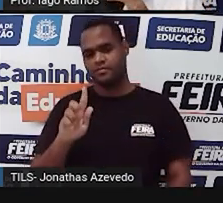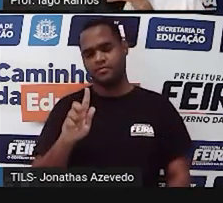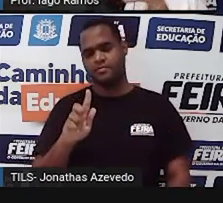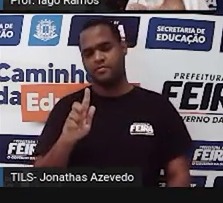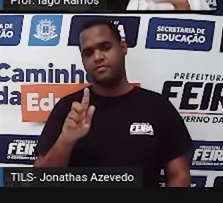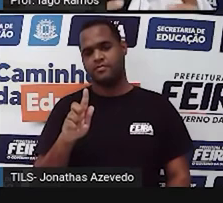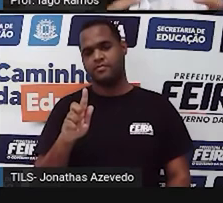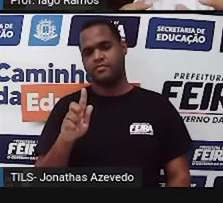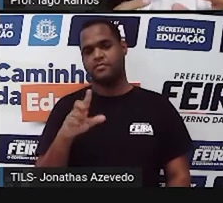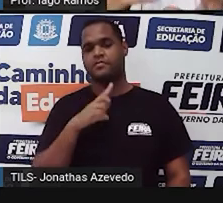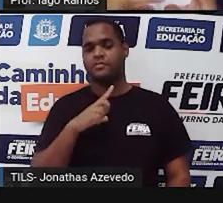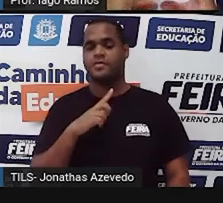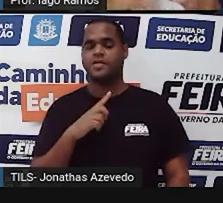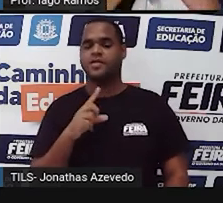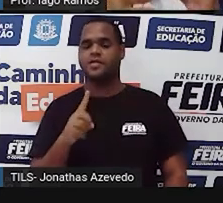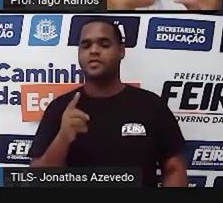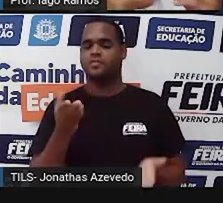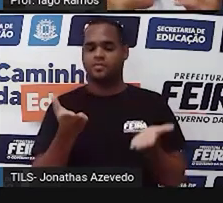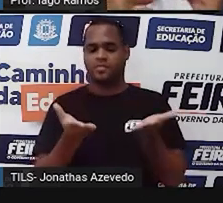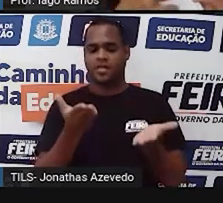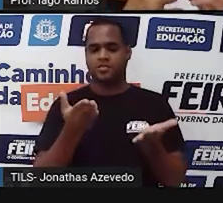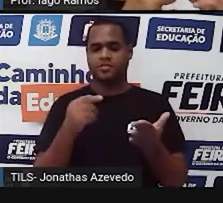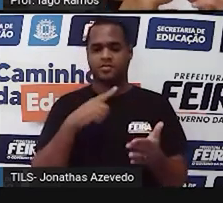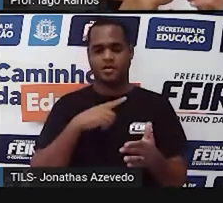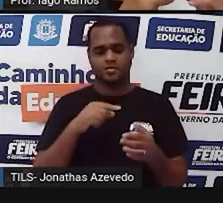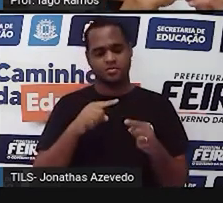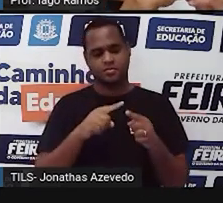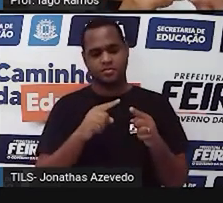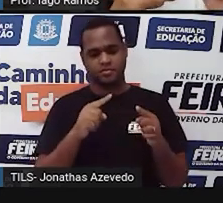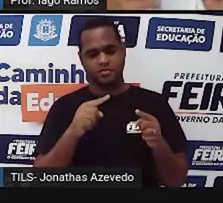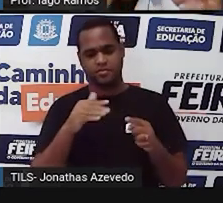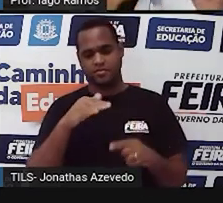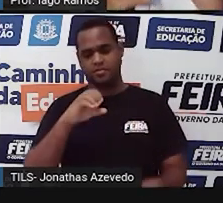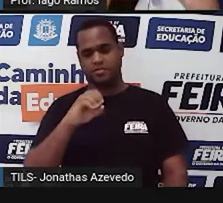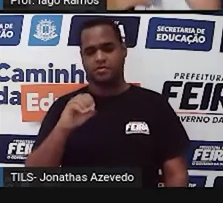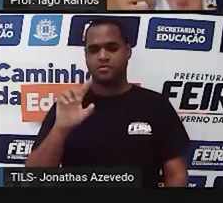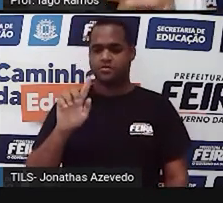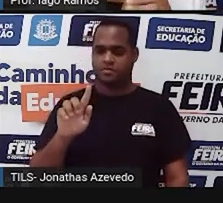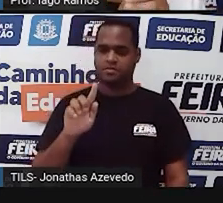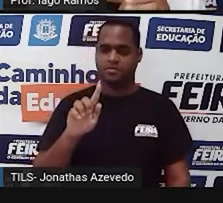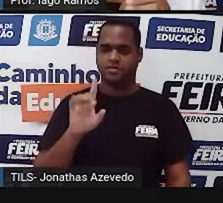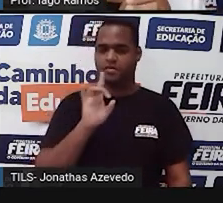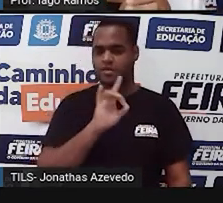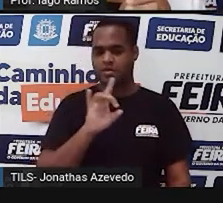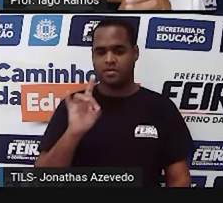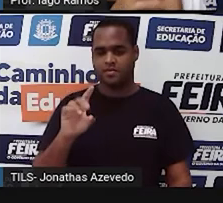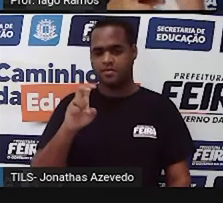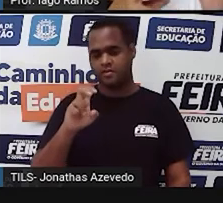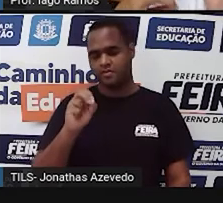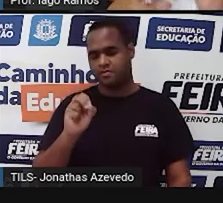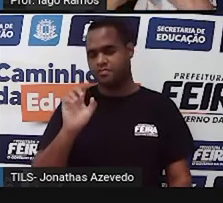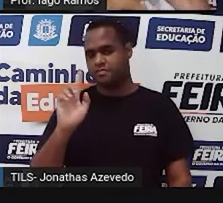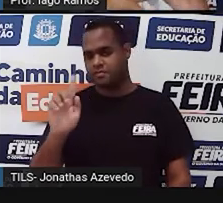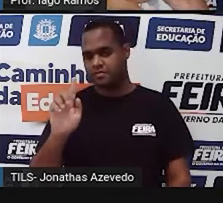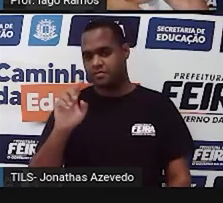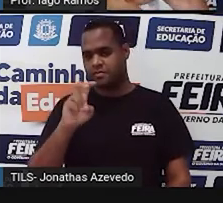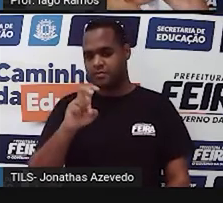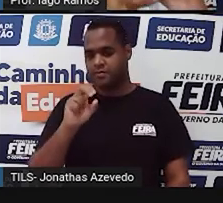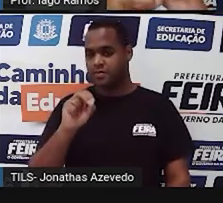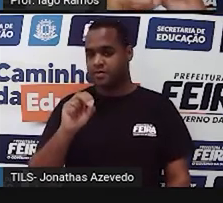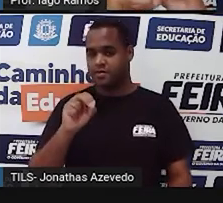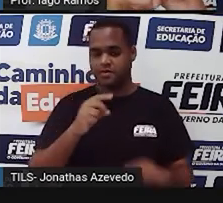gramas. Então o prato que tem duas caixinhas dando 100 gramas é porque cada um é 50 gramas. Porque 50